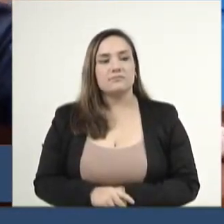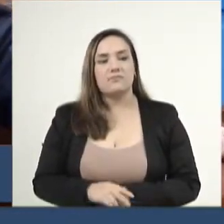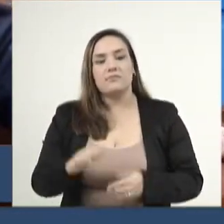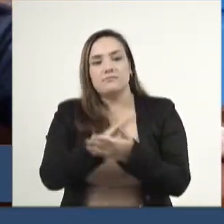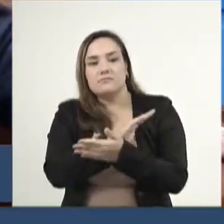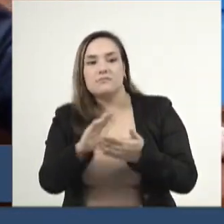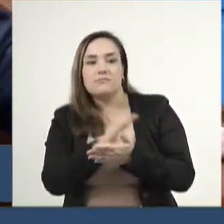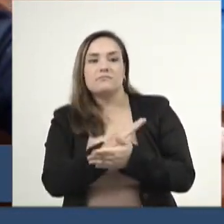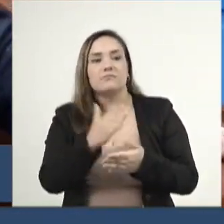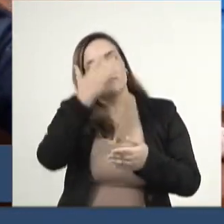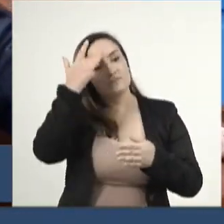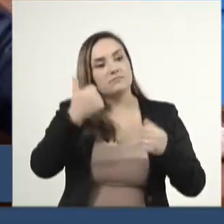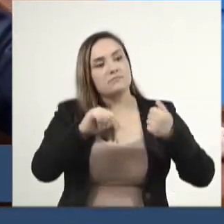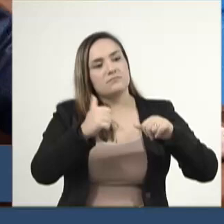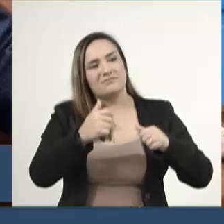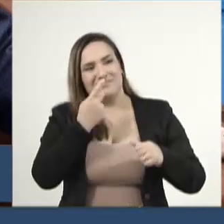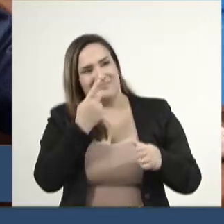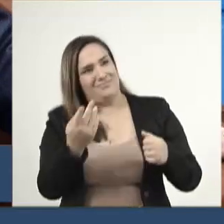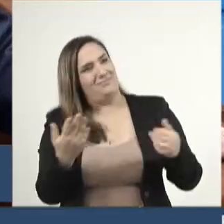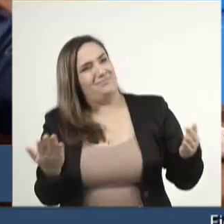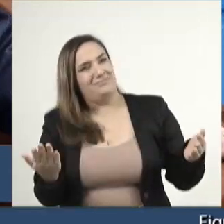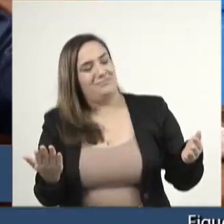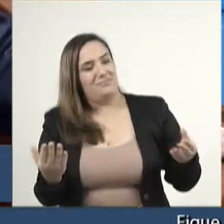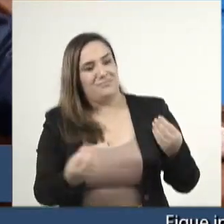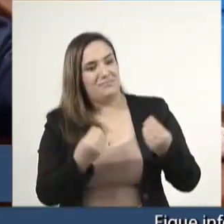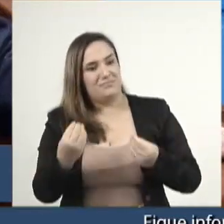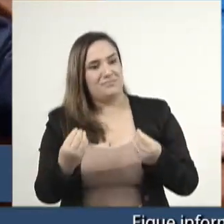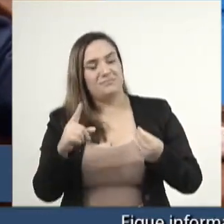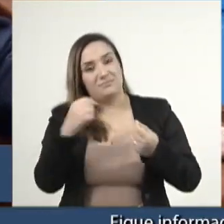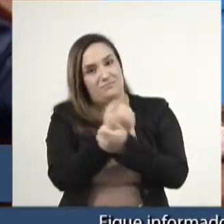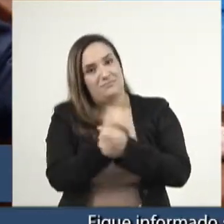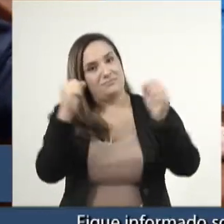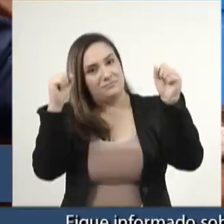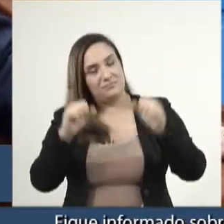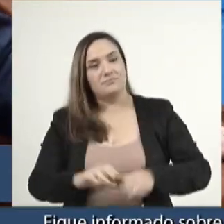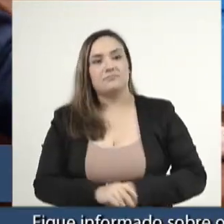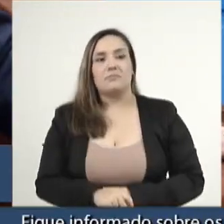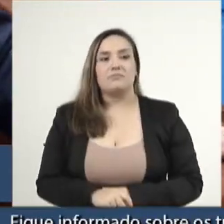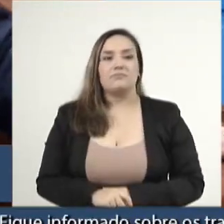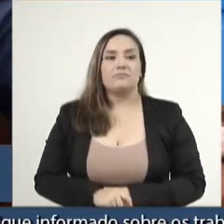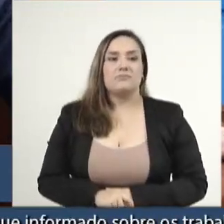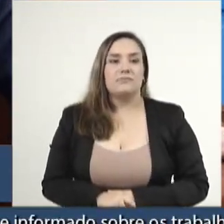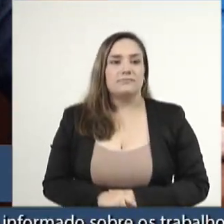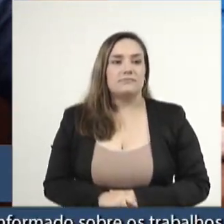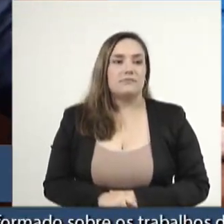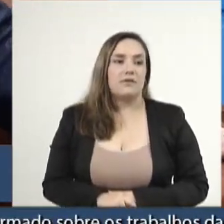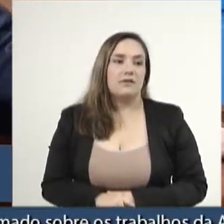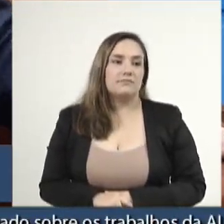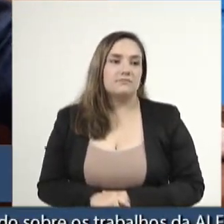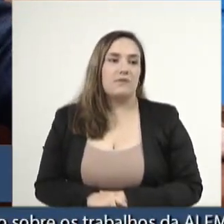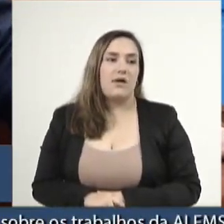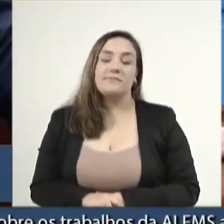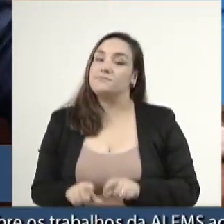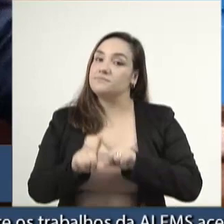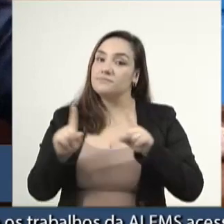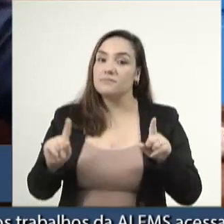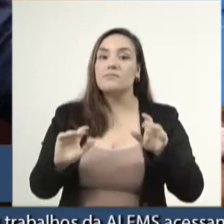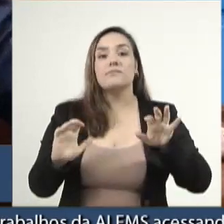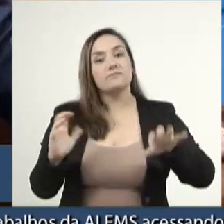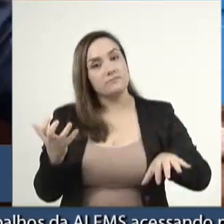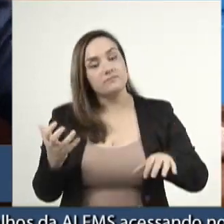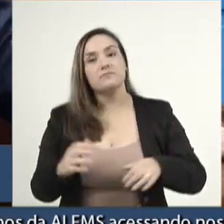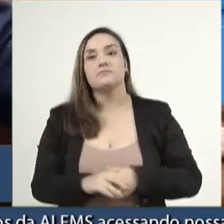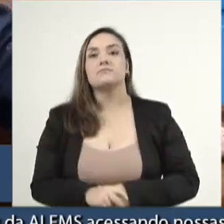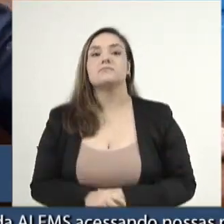chegam a dizer que isso é praticamente impossível, mas o Congresso Nacional